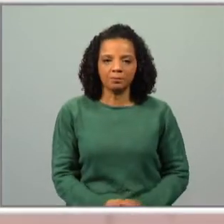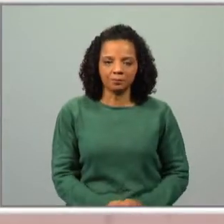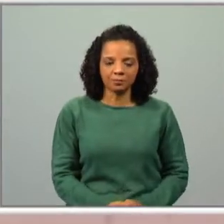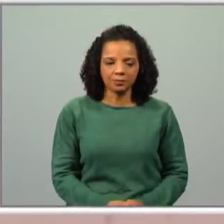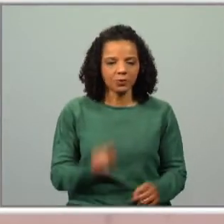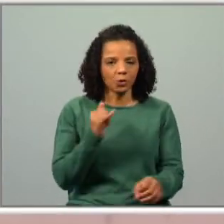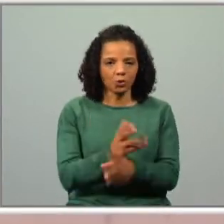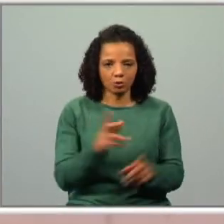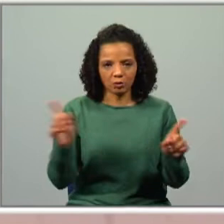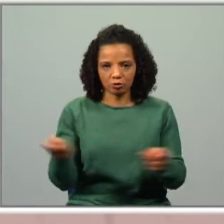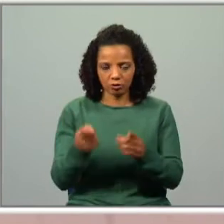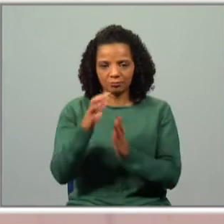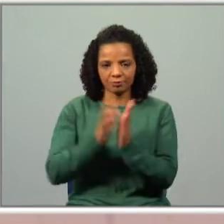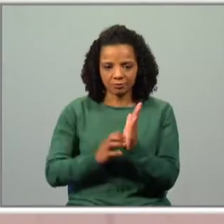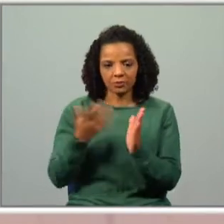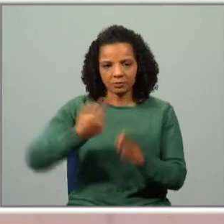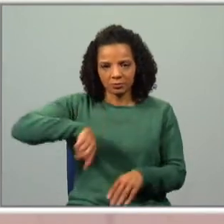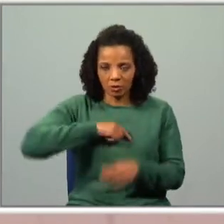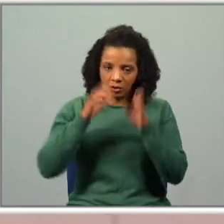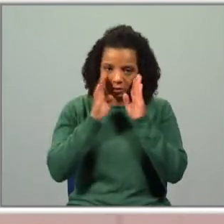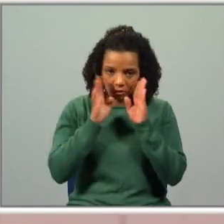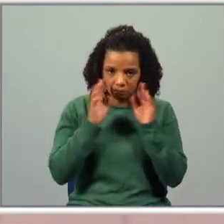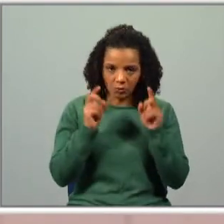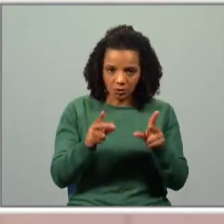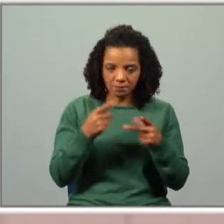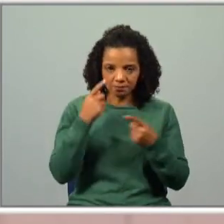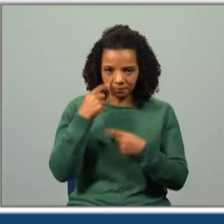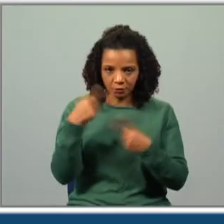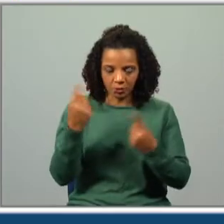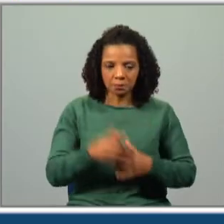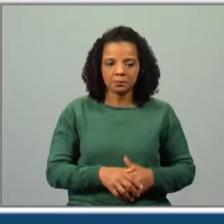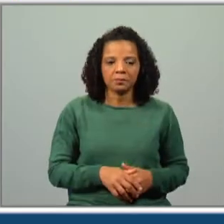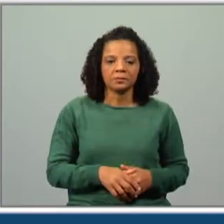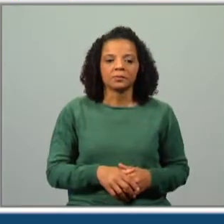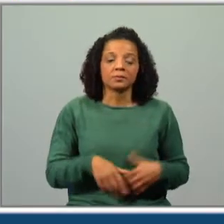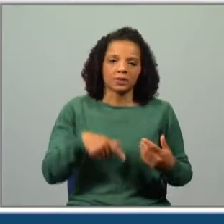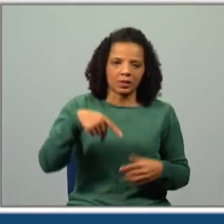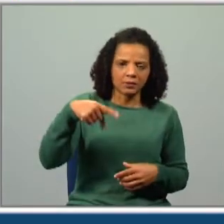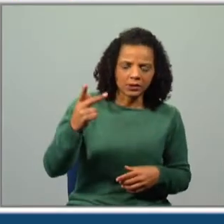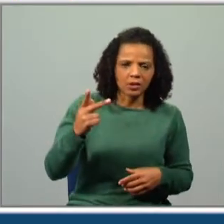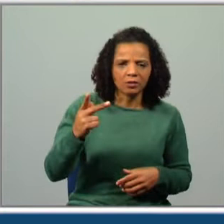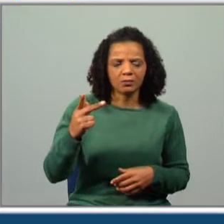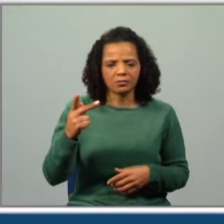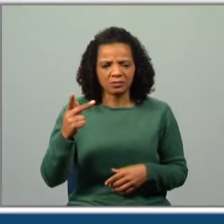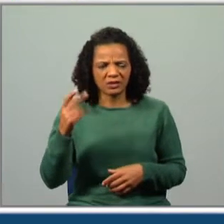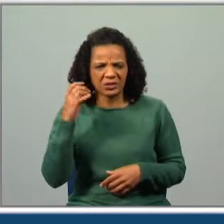Outro certo. Vamos estar atentos. Está bem? Vou apresentar-vos. E a televisão